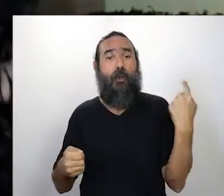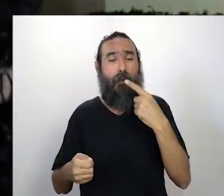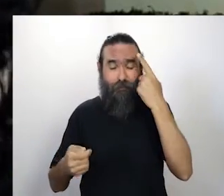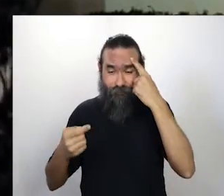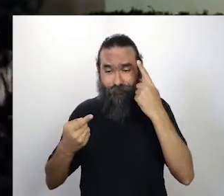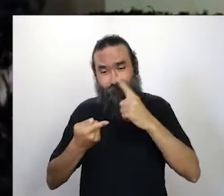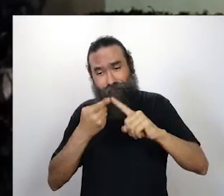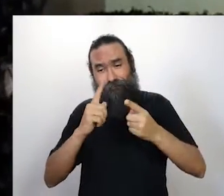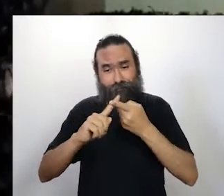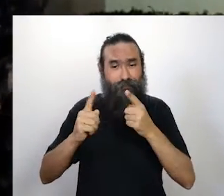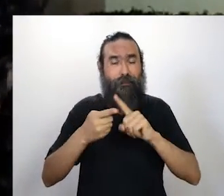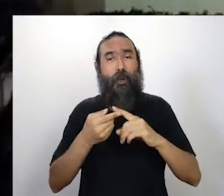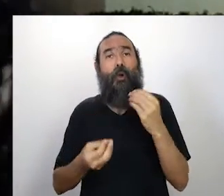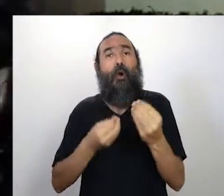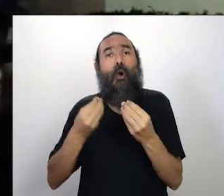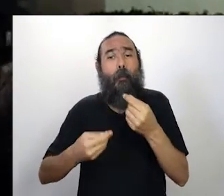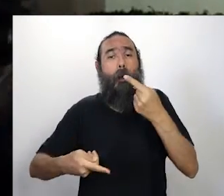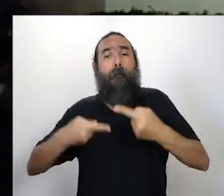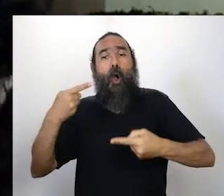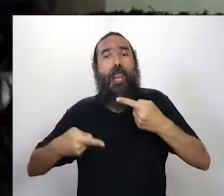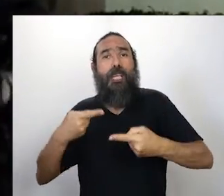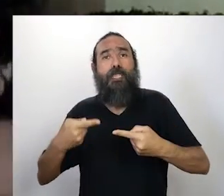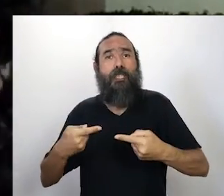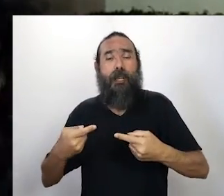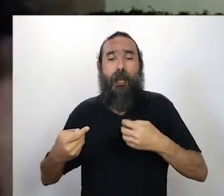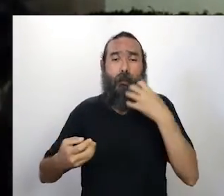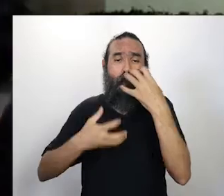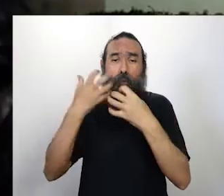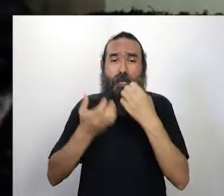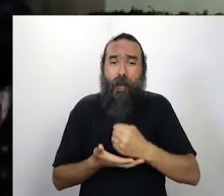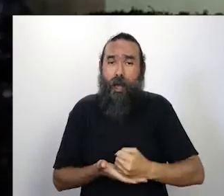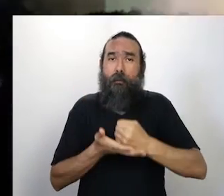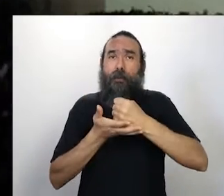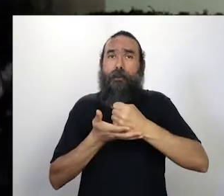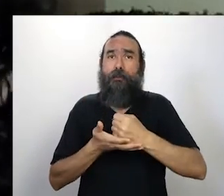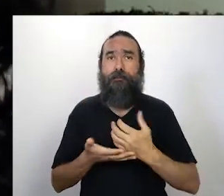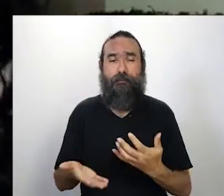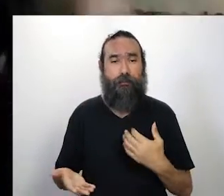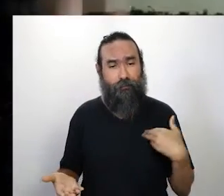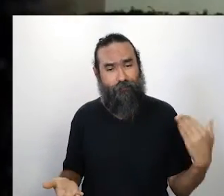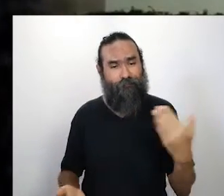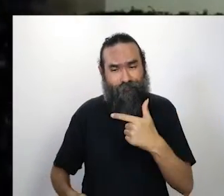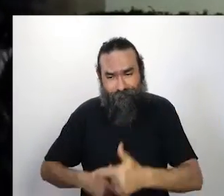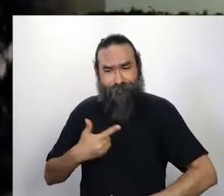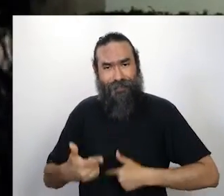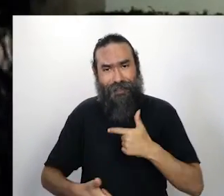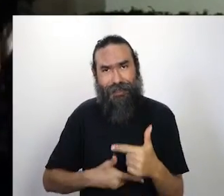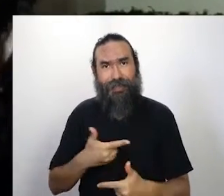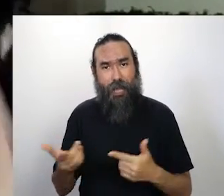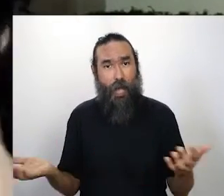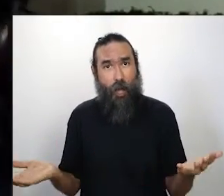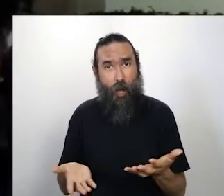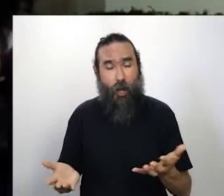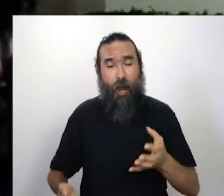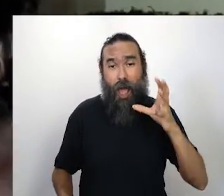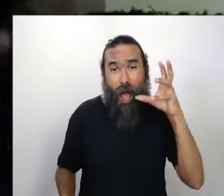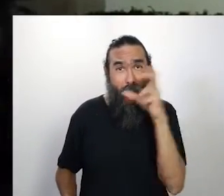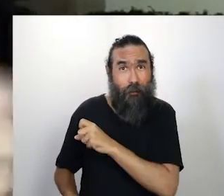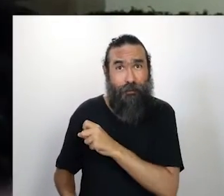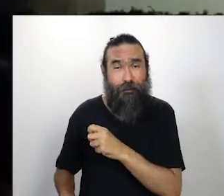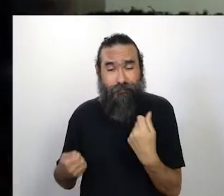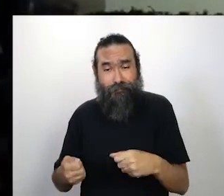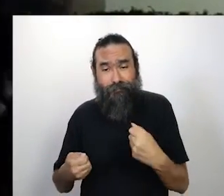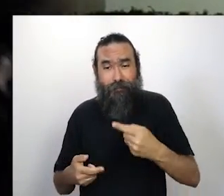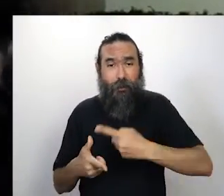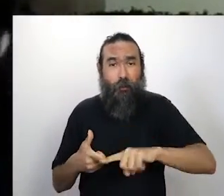cultural para a música, então tentar realizar ações e, enfim, mover o que fosse necessário para o agora, que é o gente, claro, tem